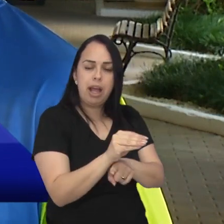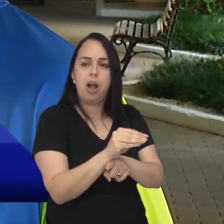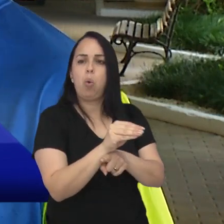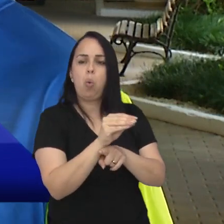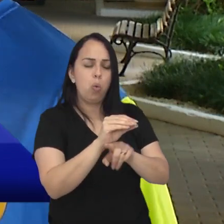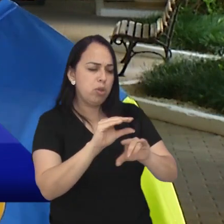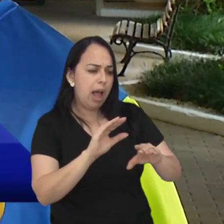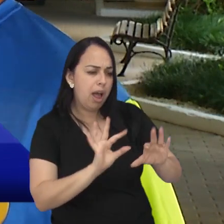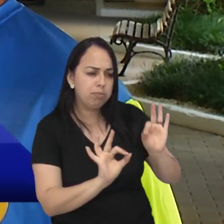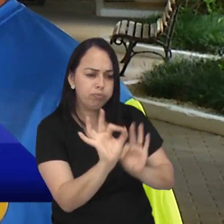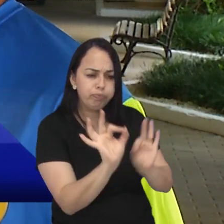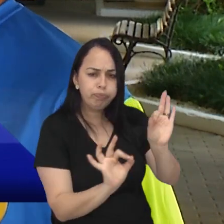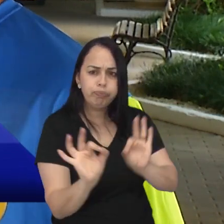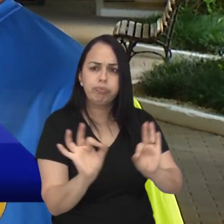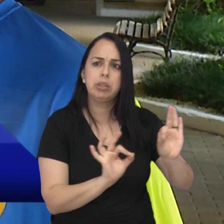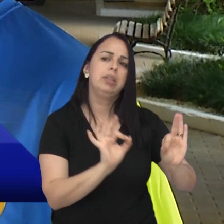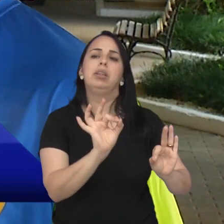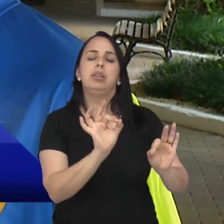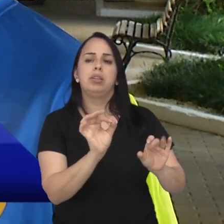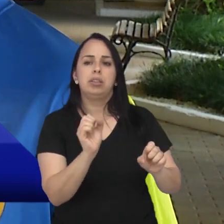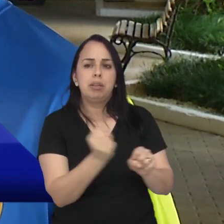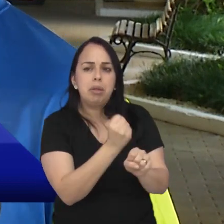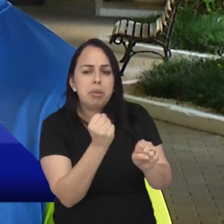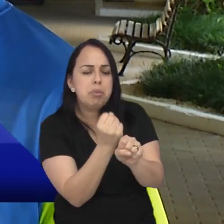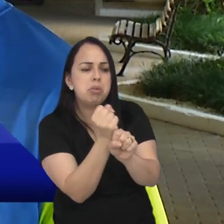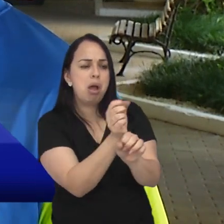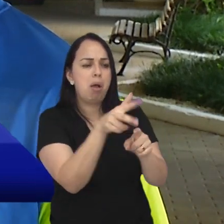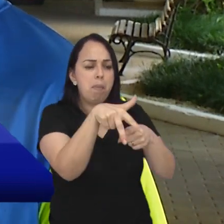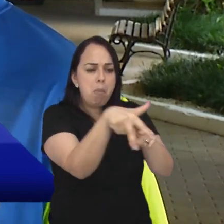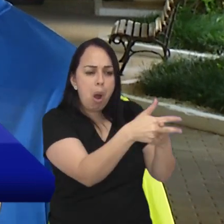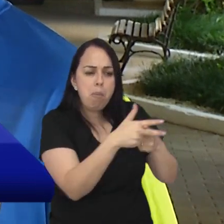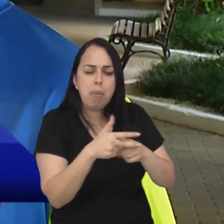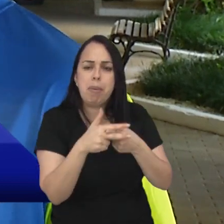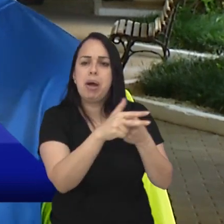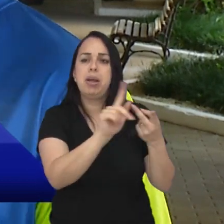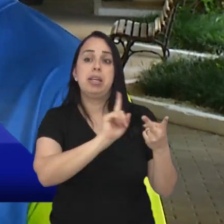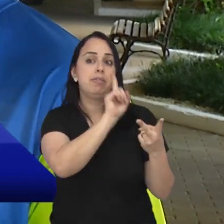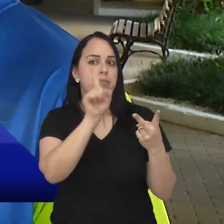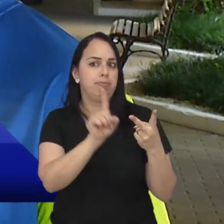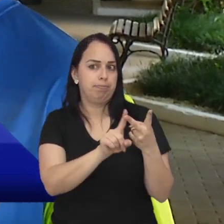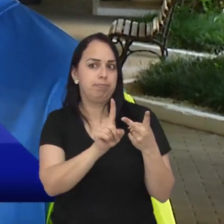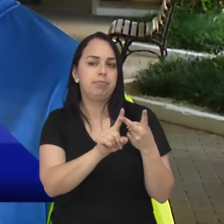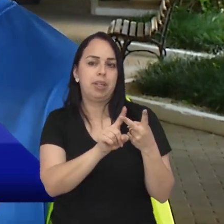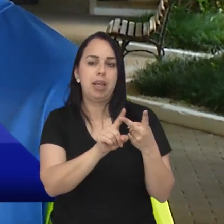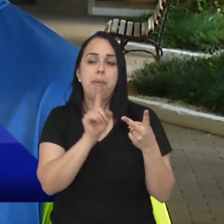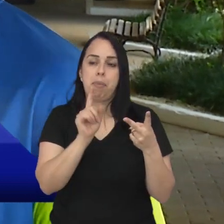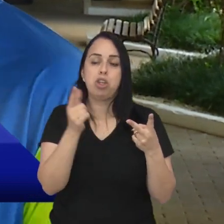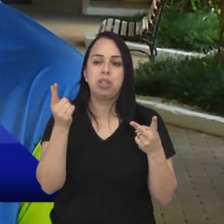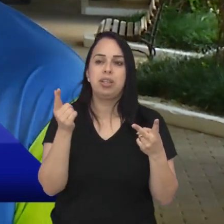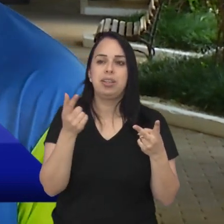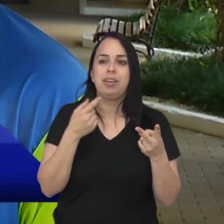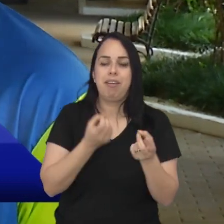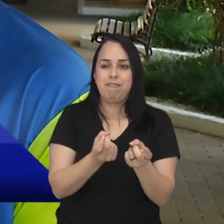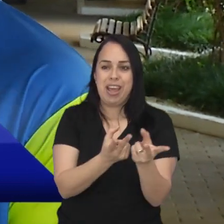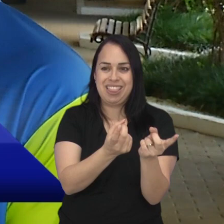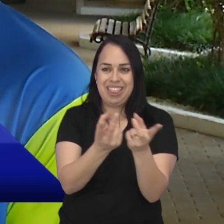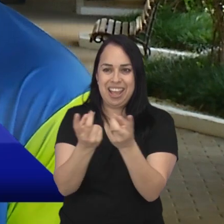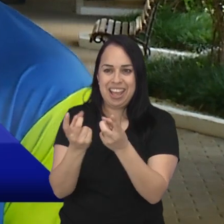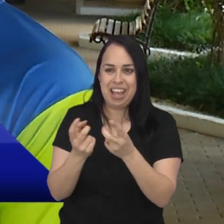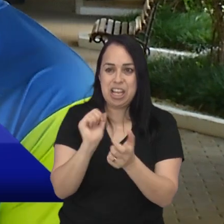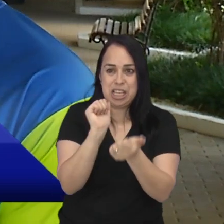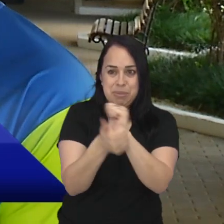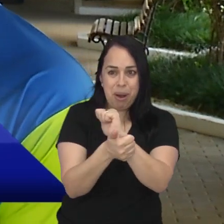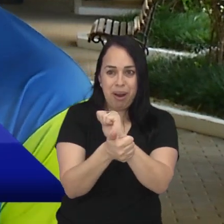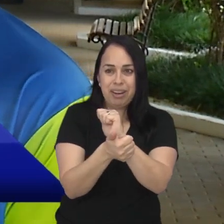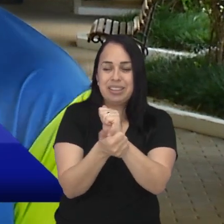cuidar do estádio, ela vai fazer todos os processos de manutenção e vai poder arrecadar com os